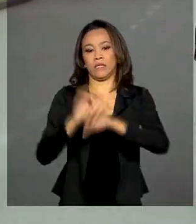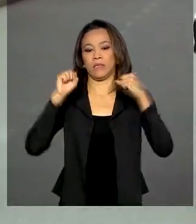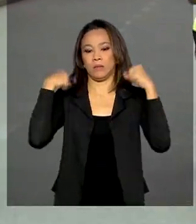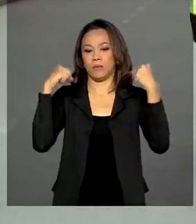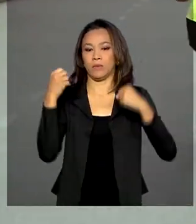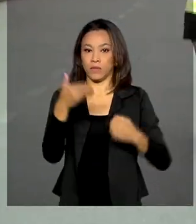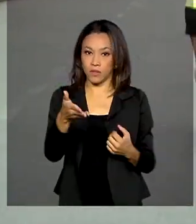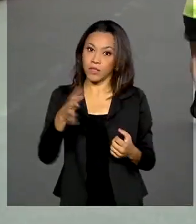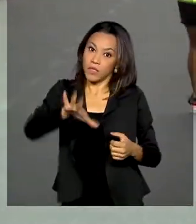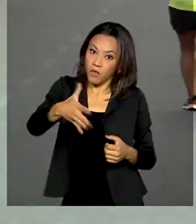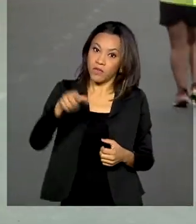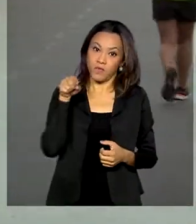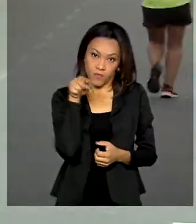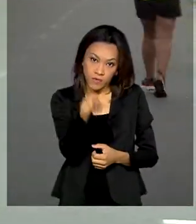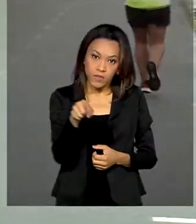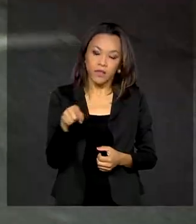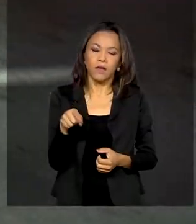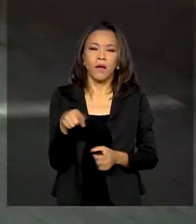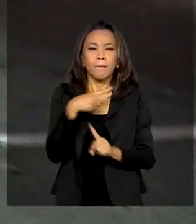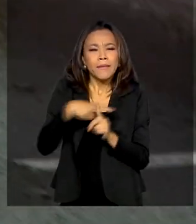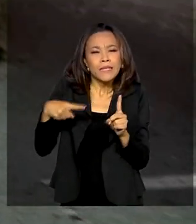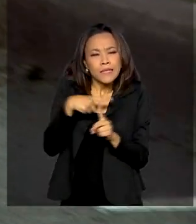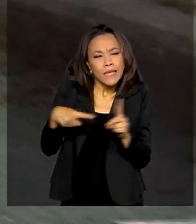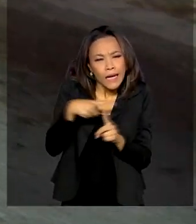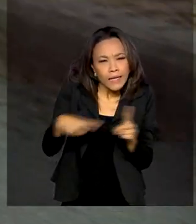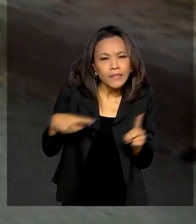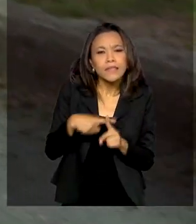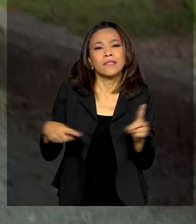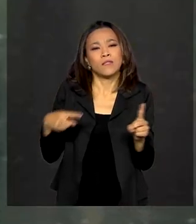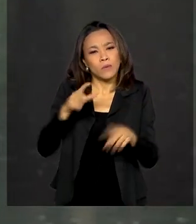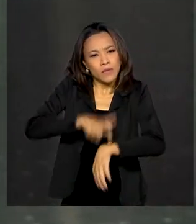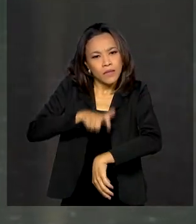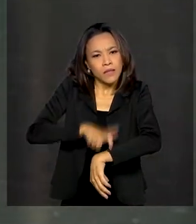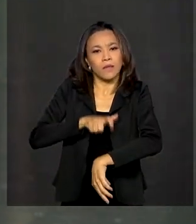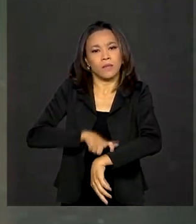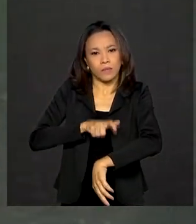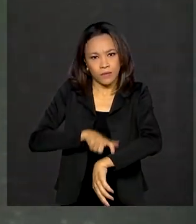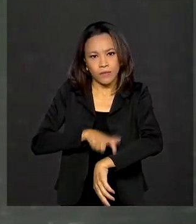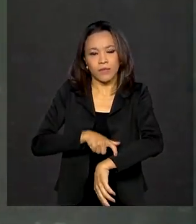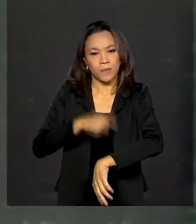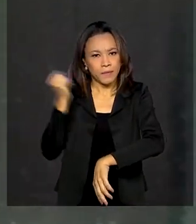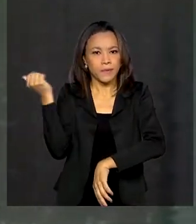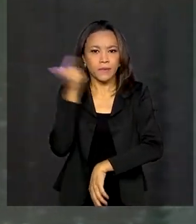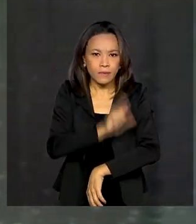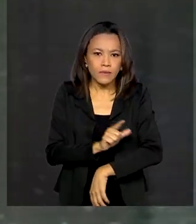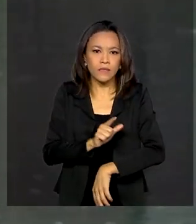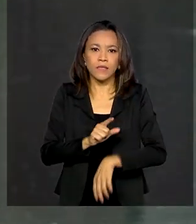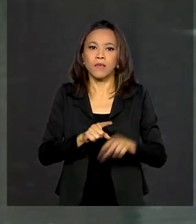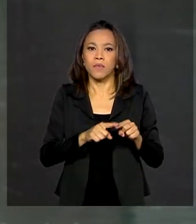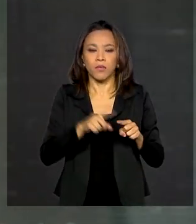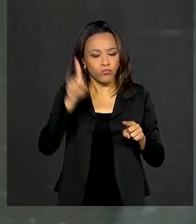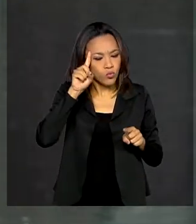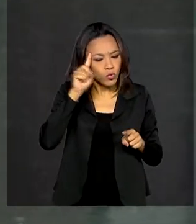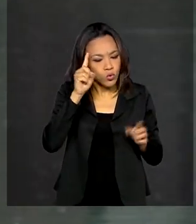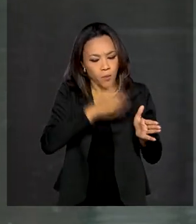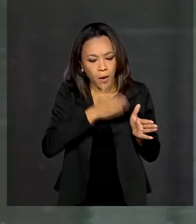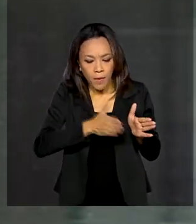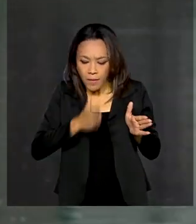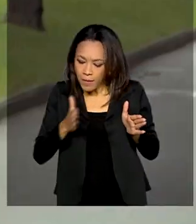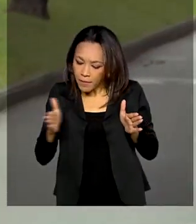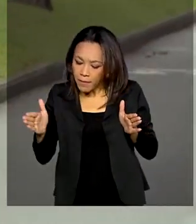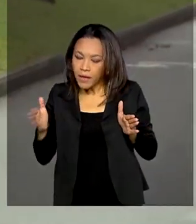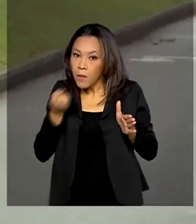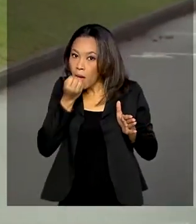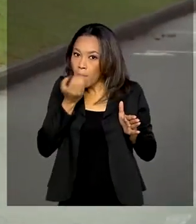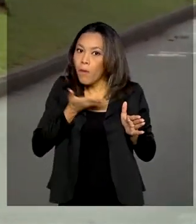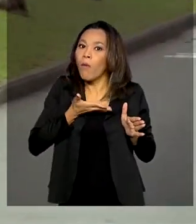talvez se você praticar a metade da metade desse tempo, mas você conseguir ter uma regularidade, já vai ser muito